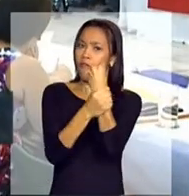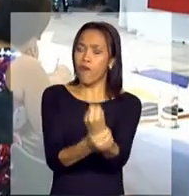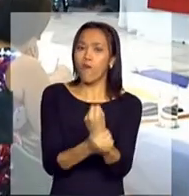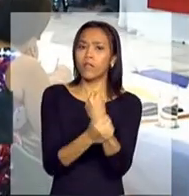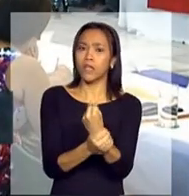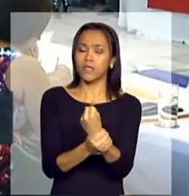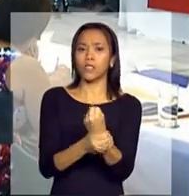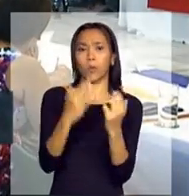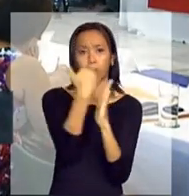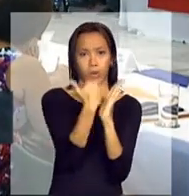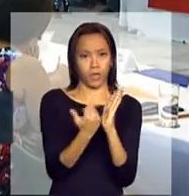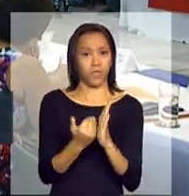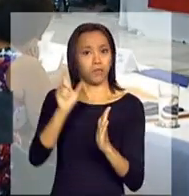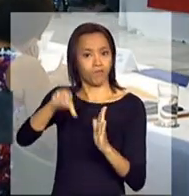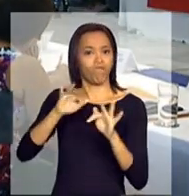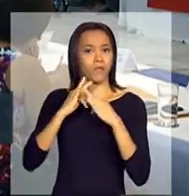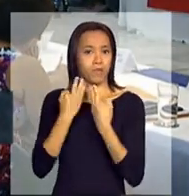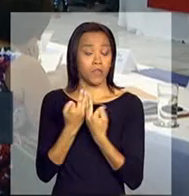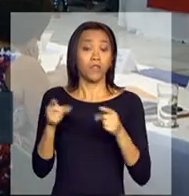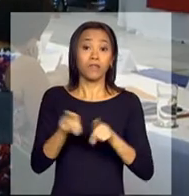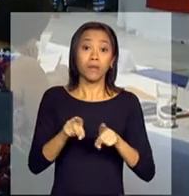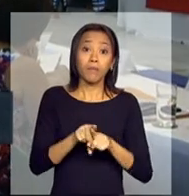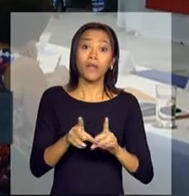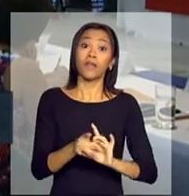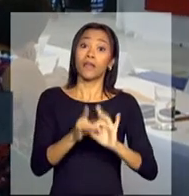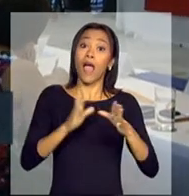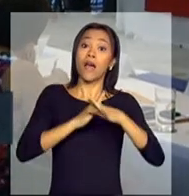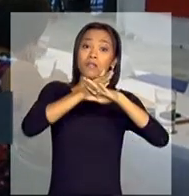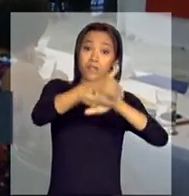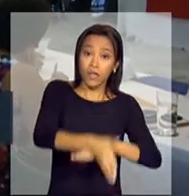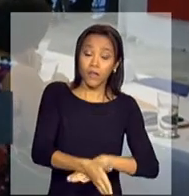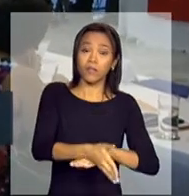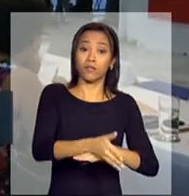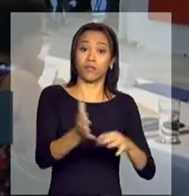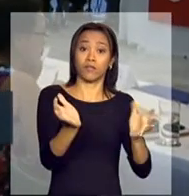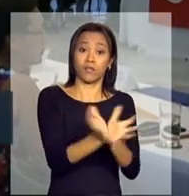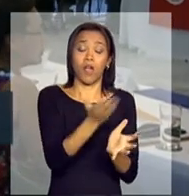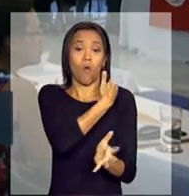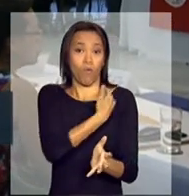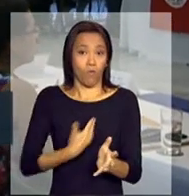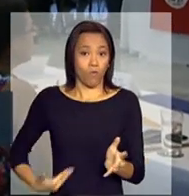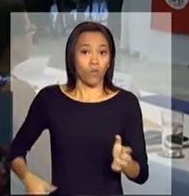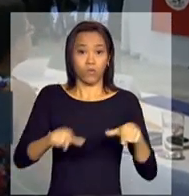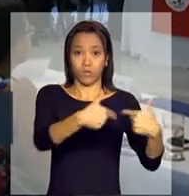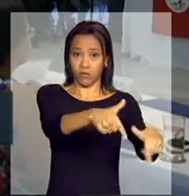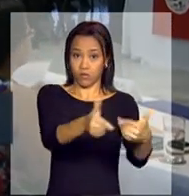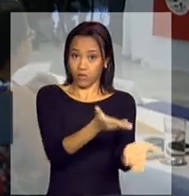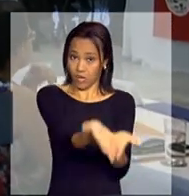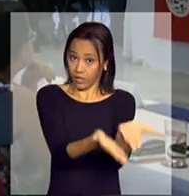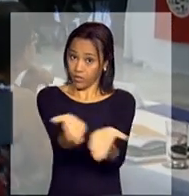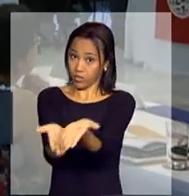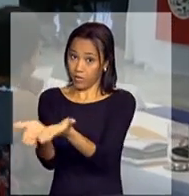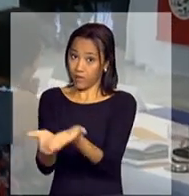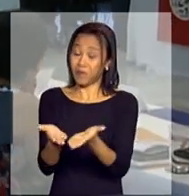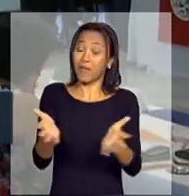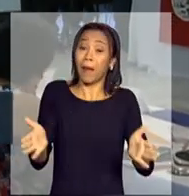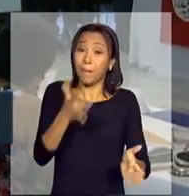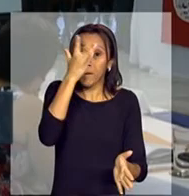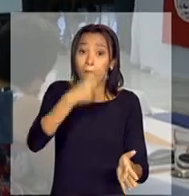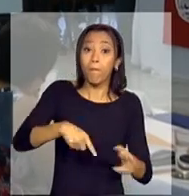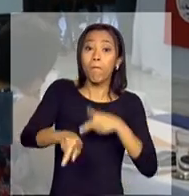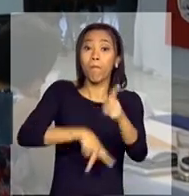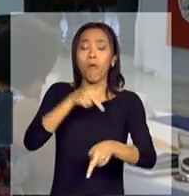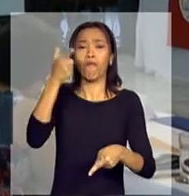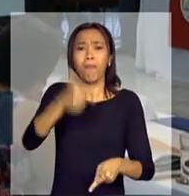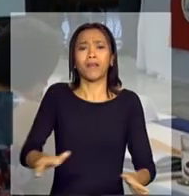com a ideia de acesso aos serviços públicos da população pobre, extremamente pobre no Brasil, é a que mais precisa